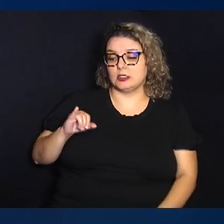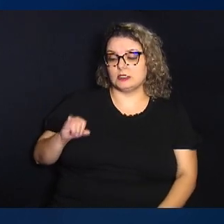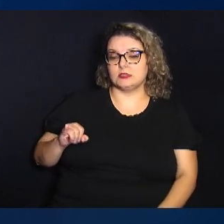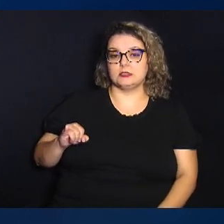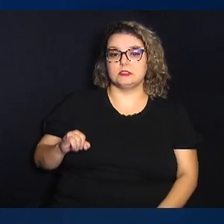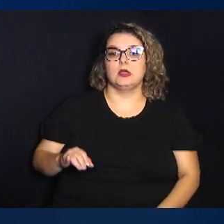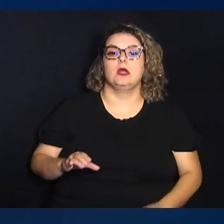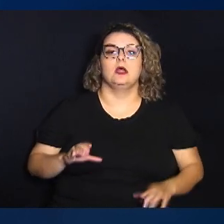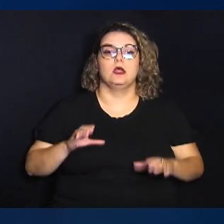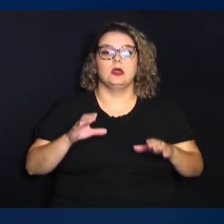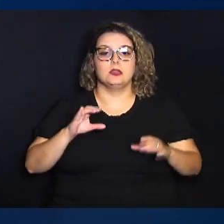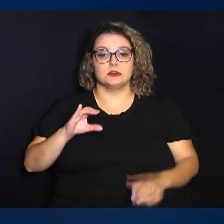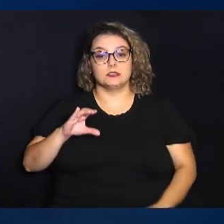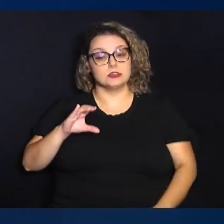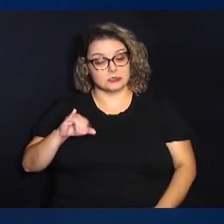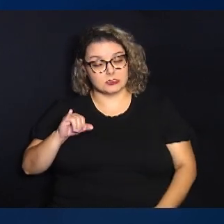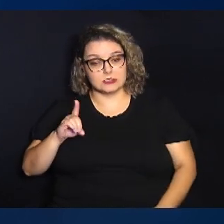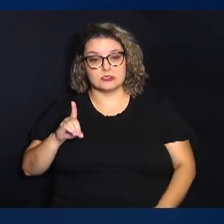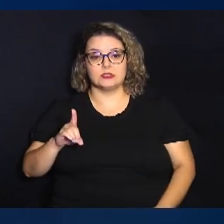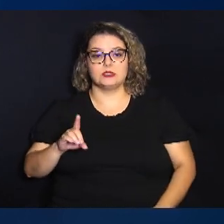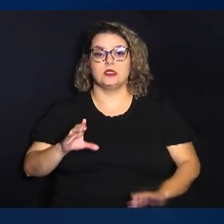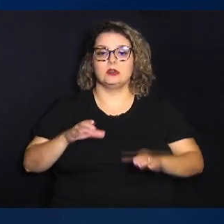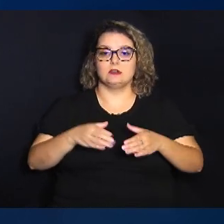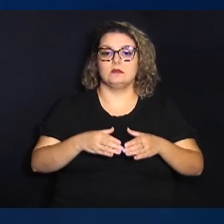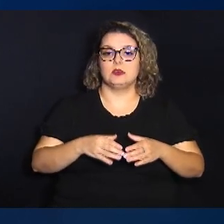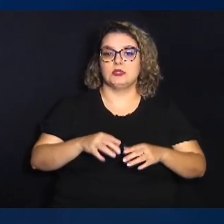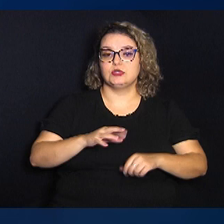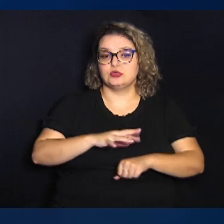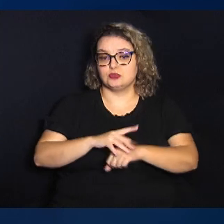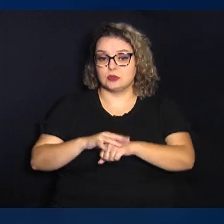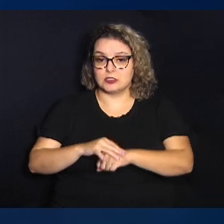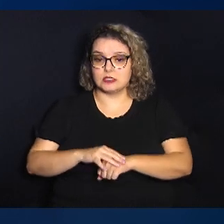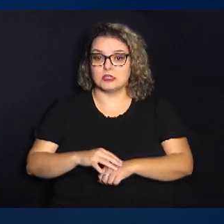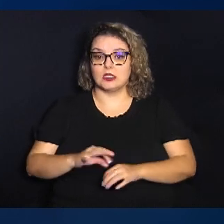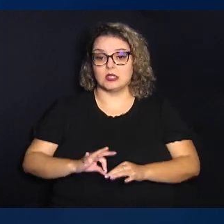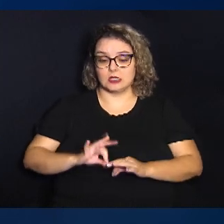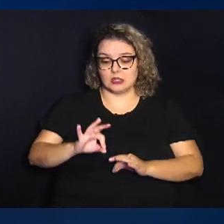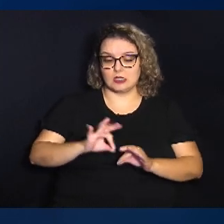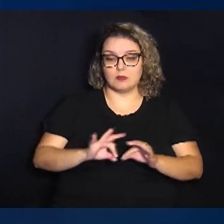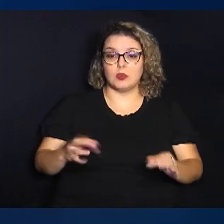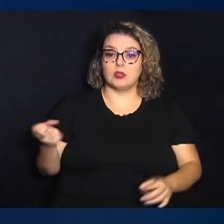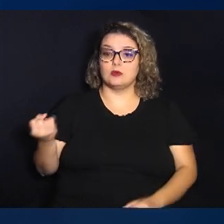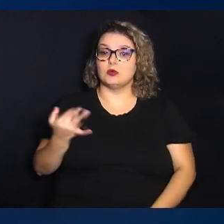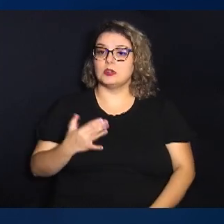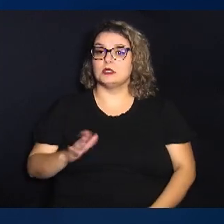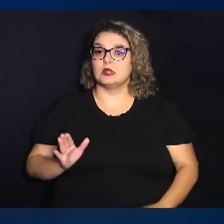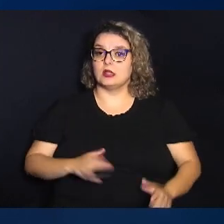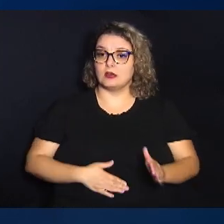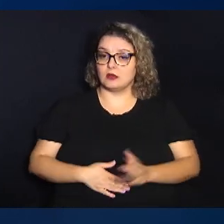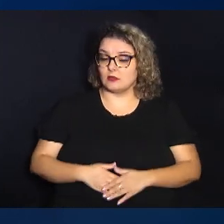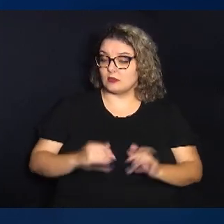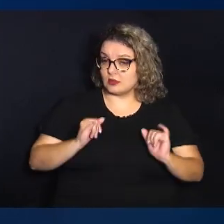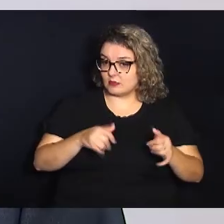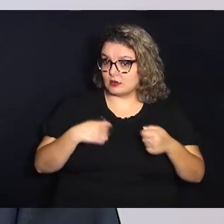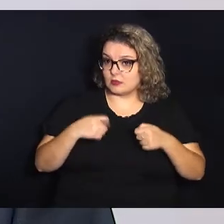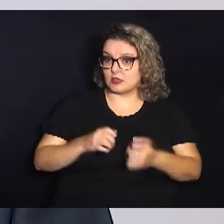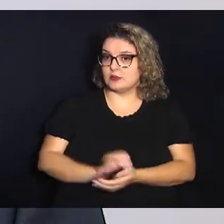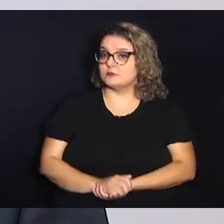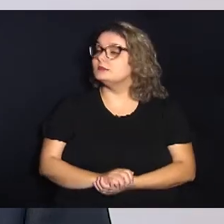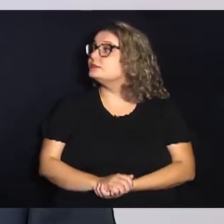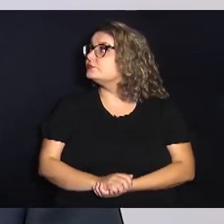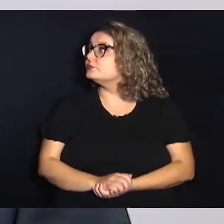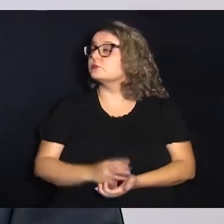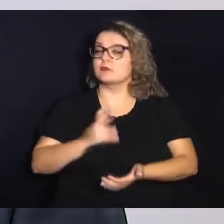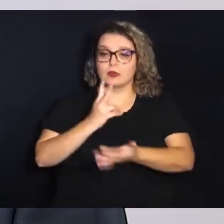classificação internacional de doenças Tamanho e quantidade das fraudas necessárias A gente